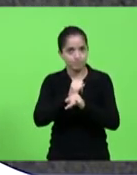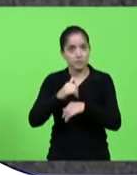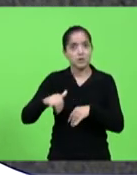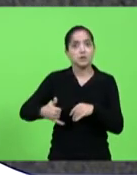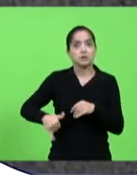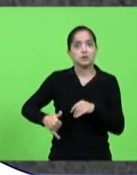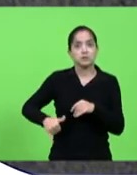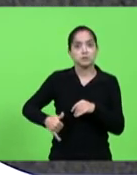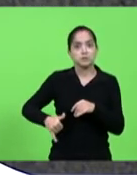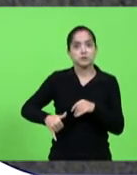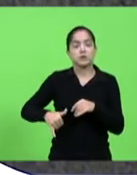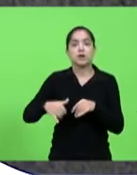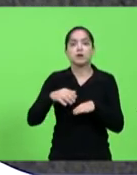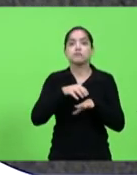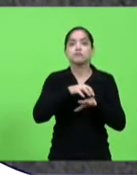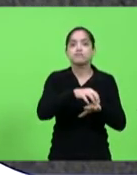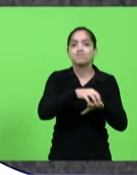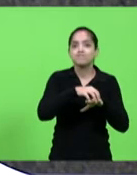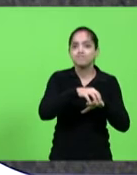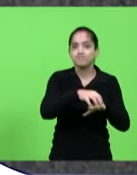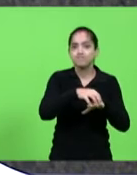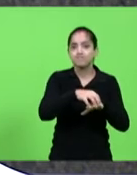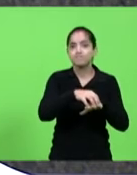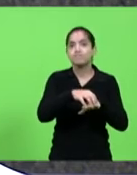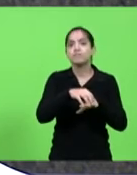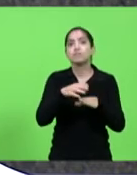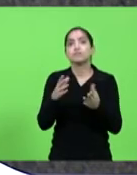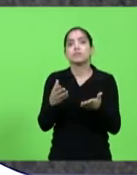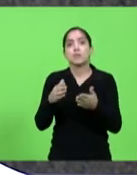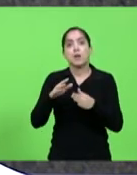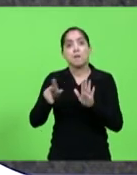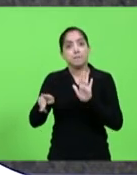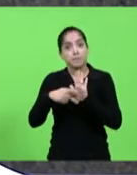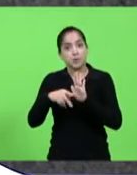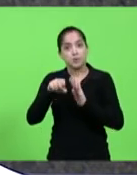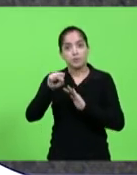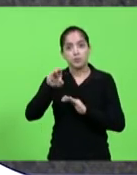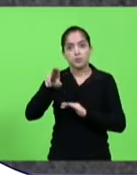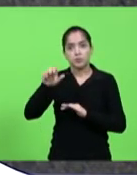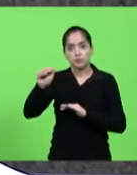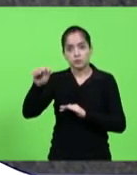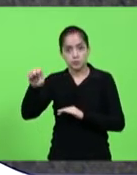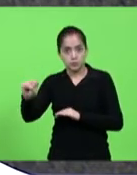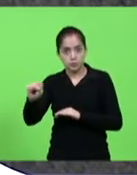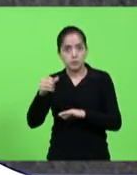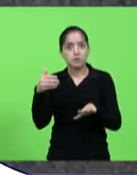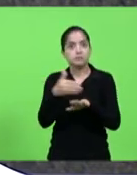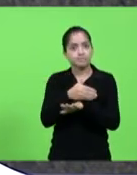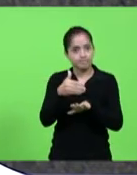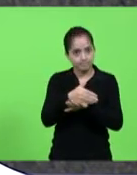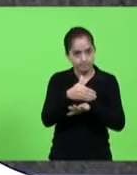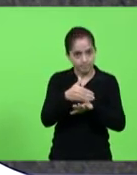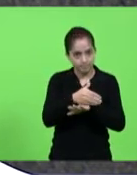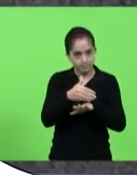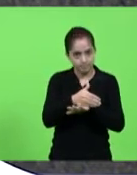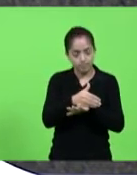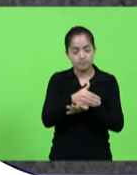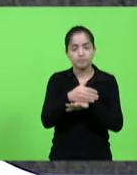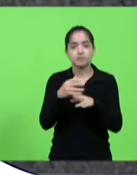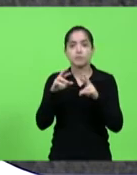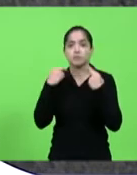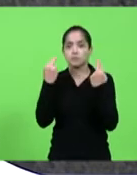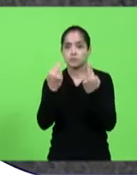diárias e locomoção de usuários dos SUAS para efetiva participação nas pré-conferências demandas municipais,